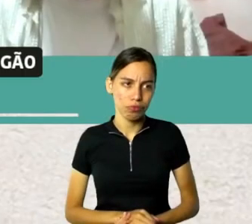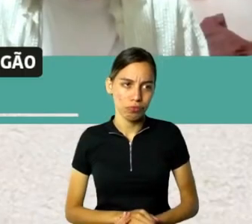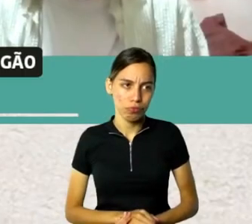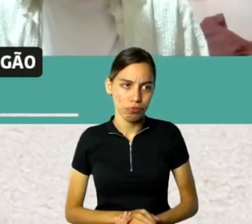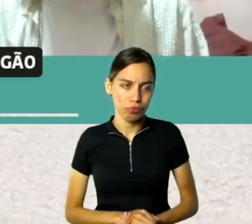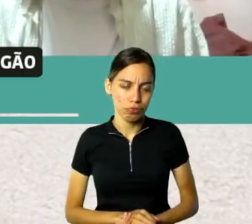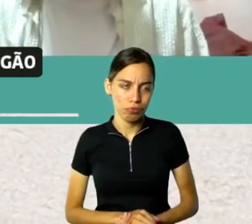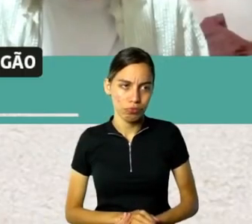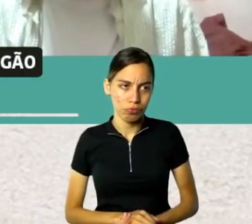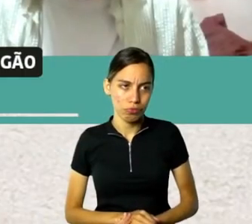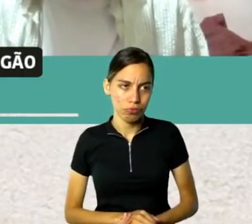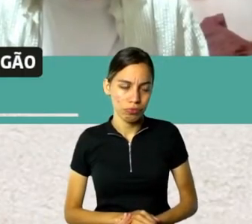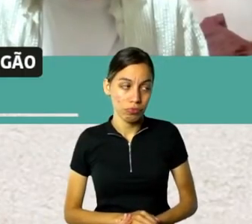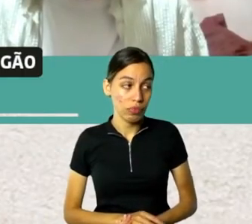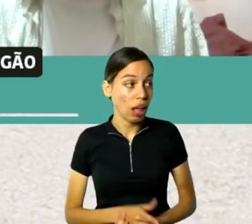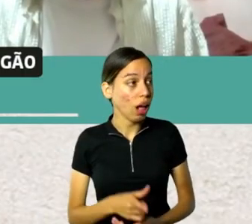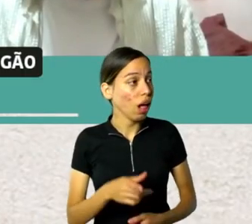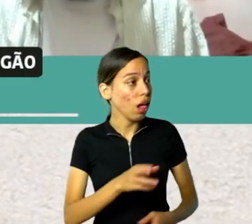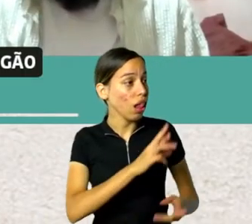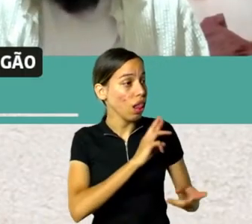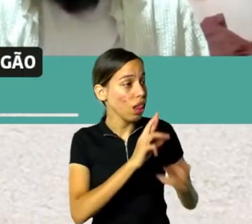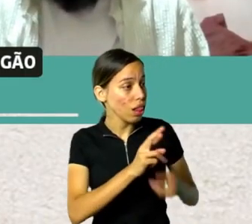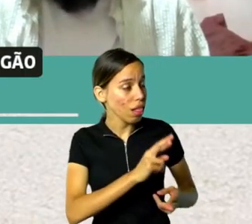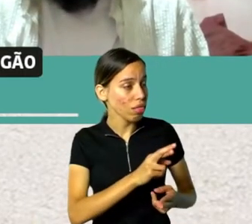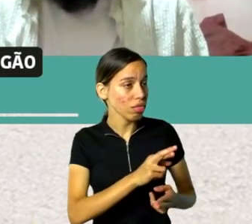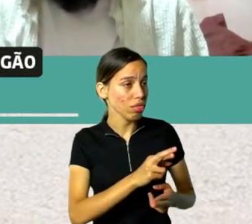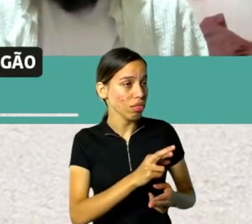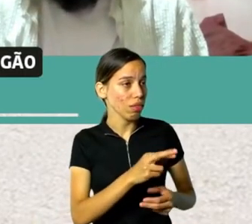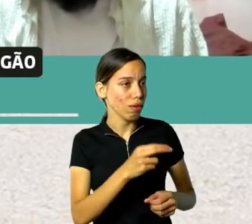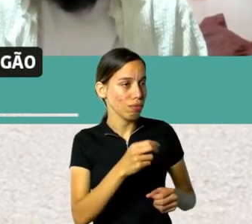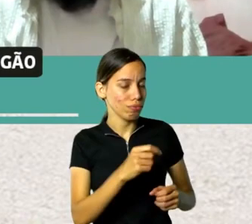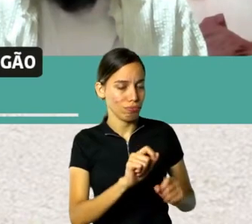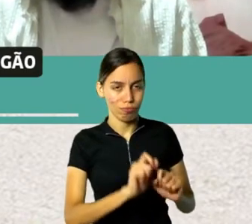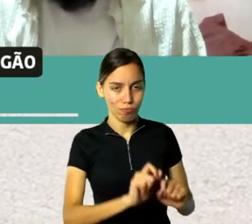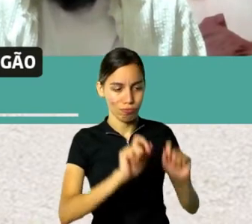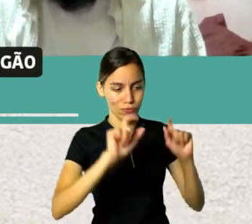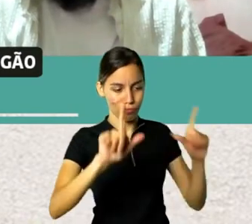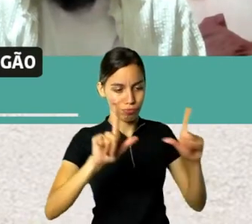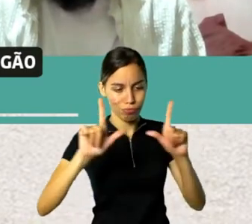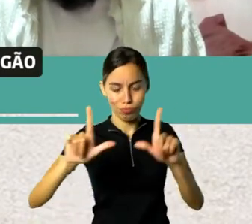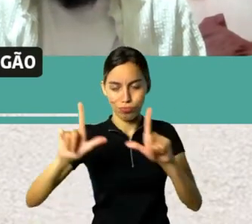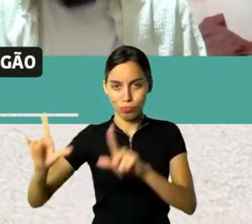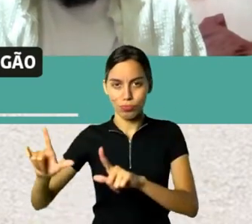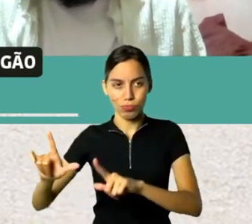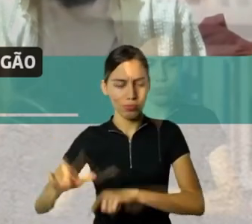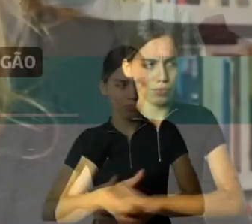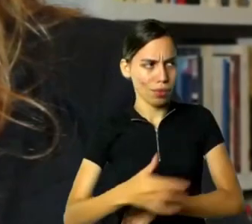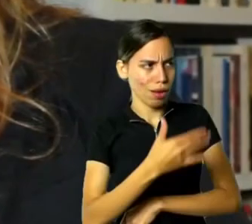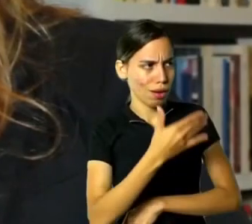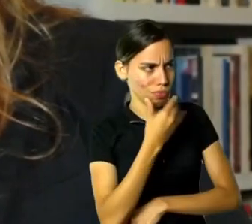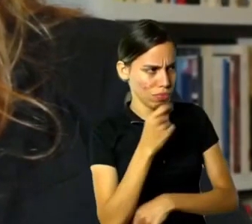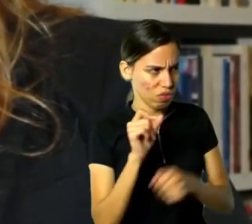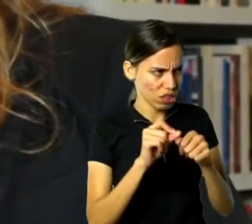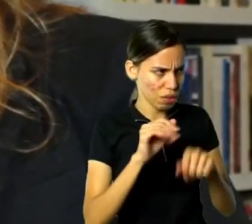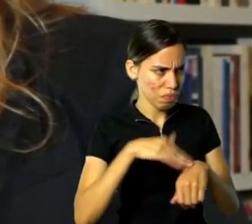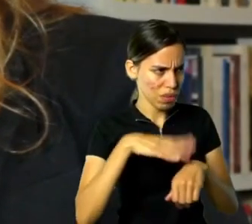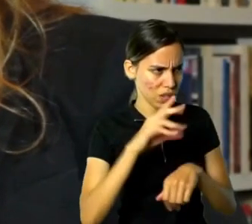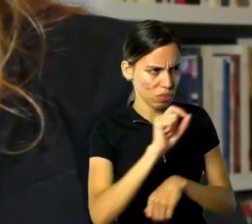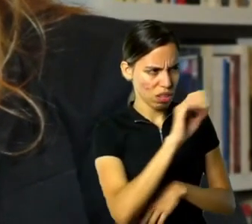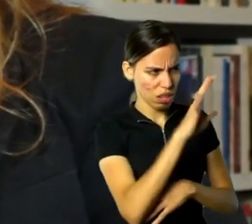E em relação às obras do Guiñar, ele fazia muito paisagens, né?